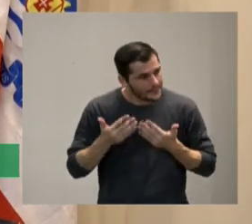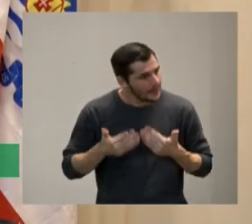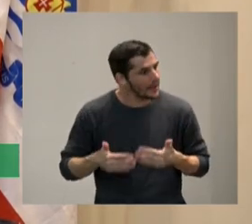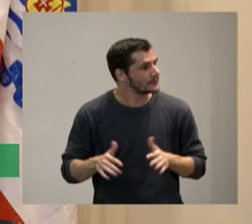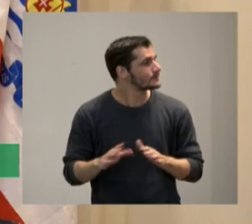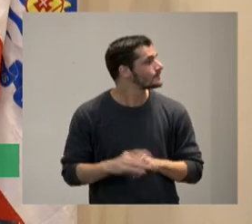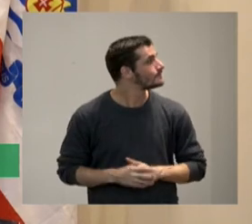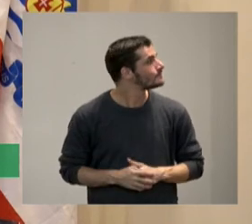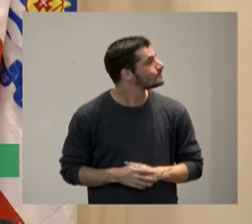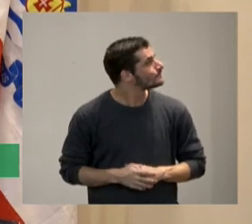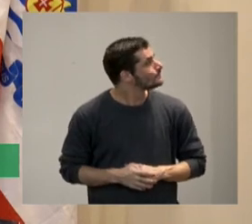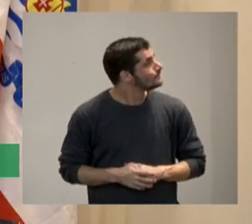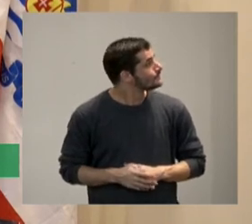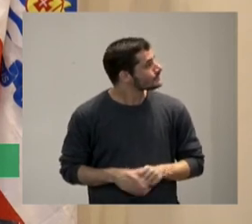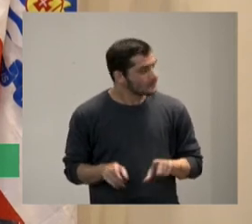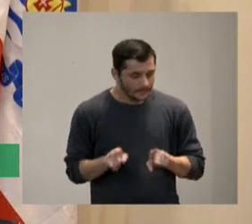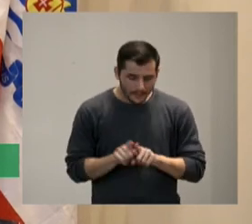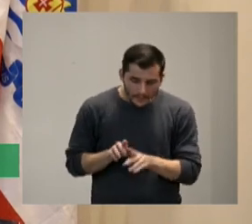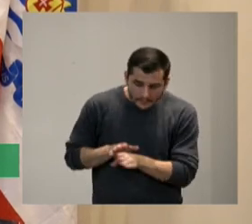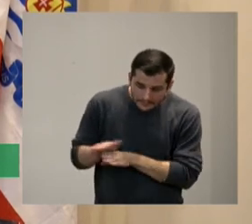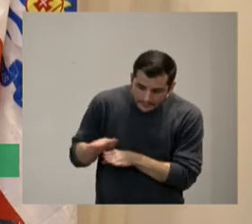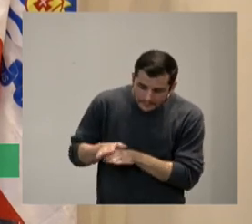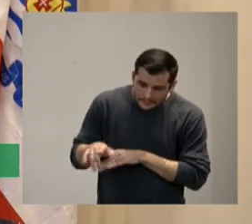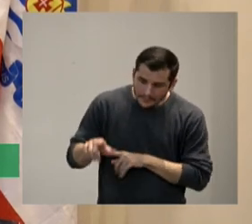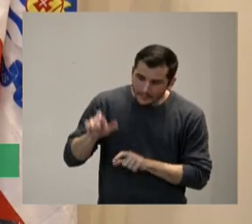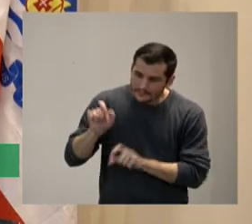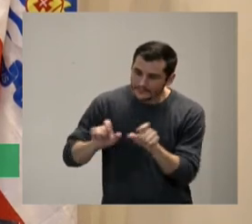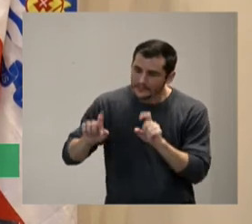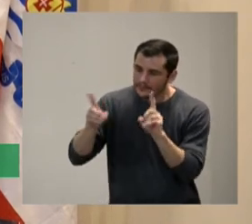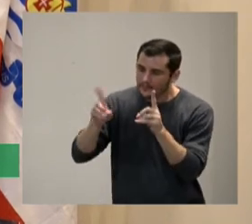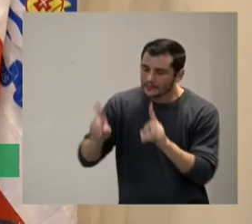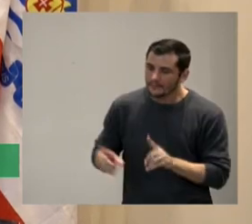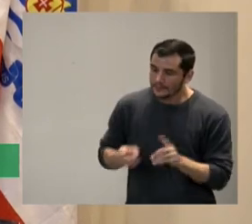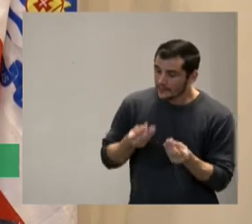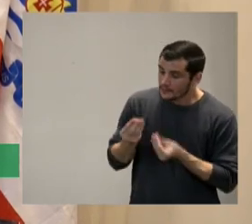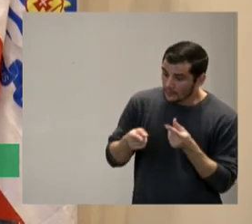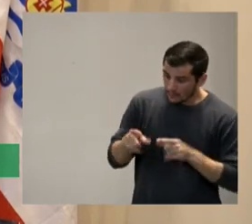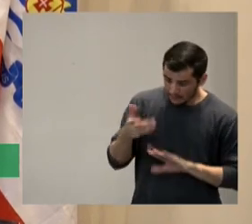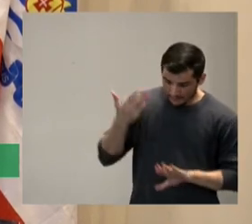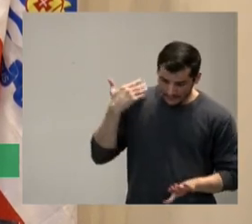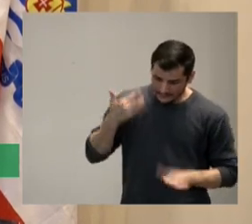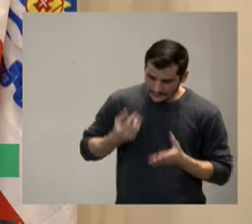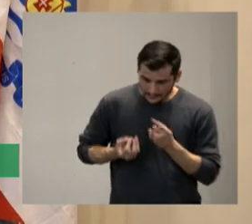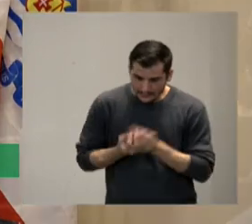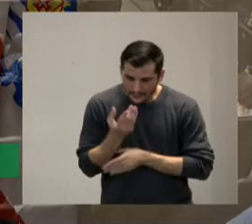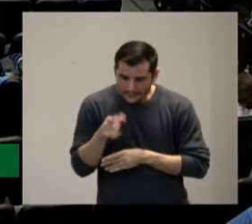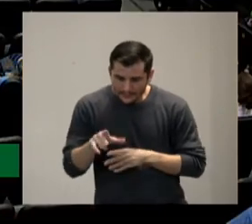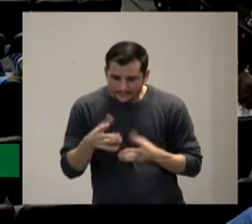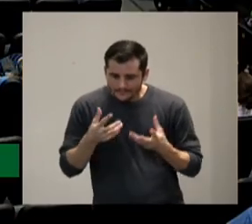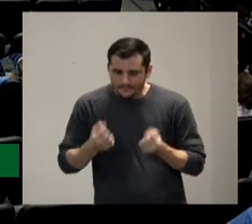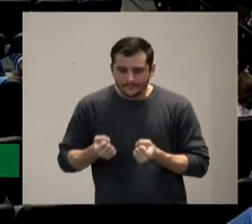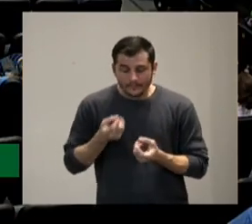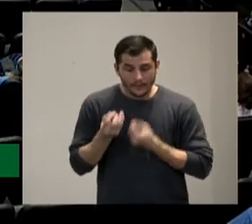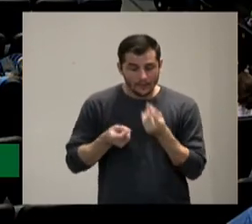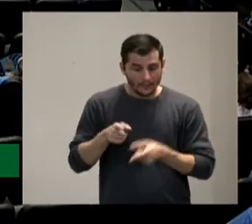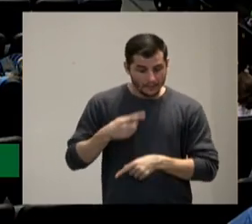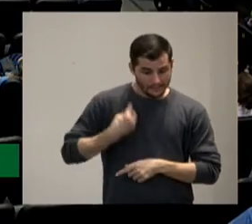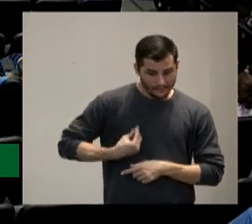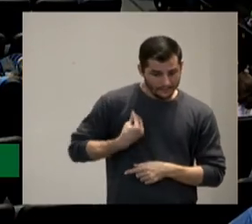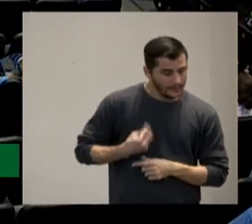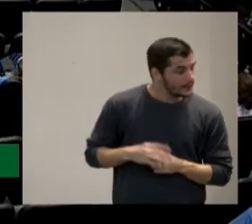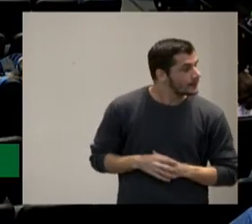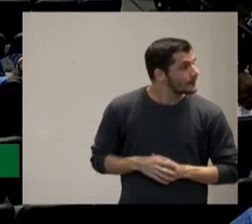mentoria para PCD uma coisa que surgiu também que foi muito bem aceita é assim a gente tem uma população